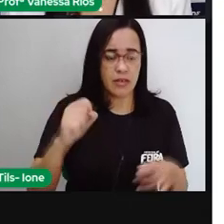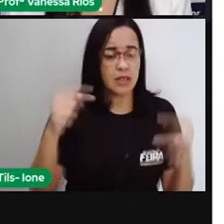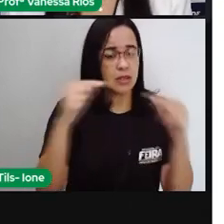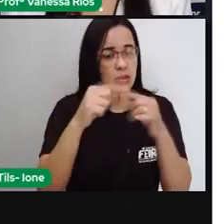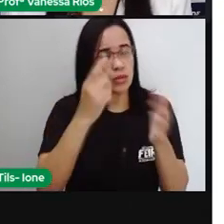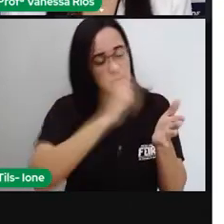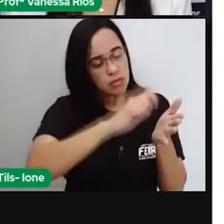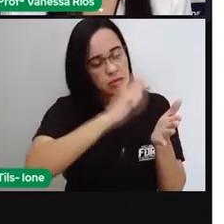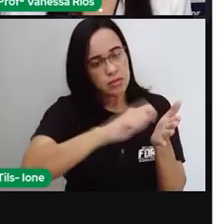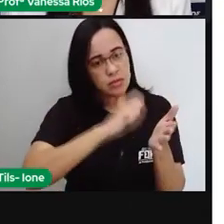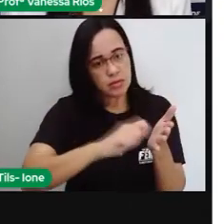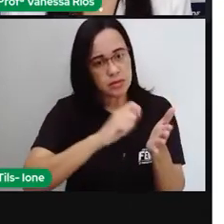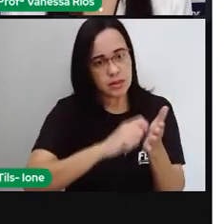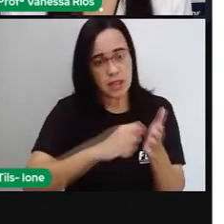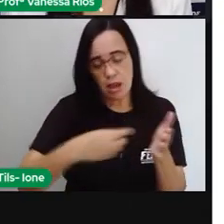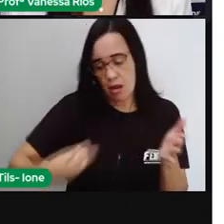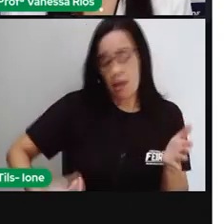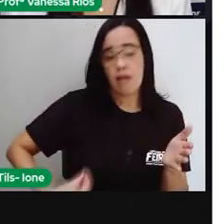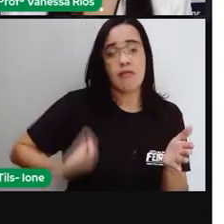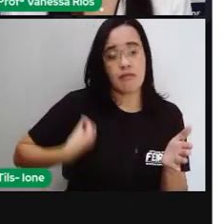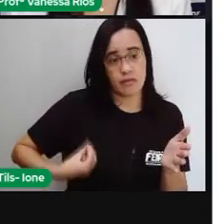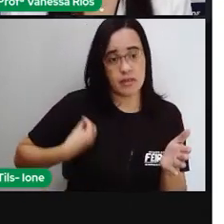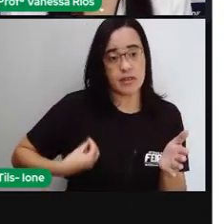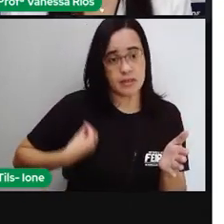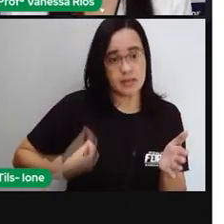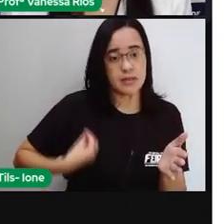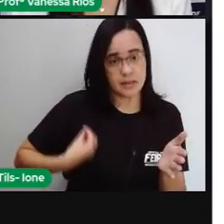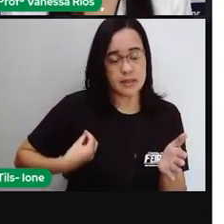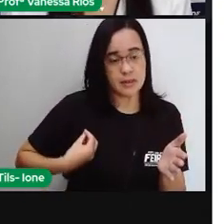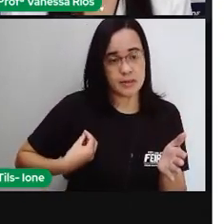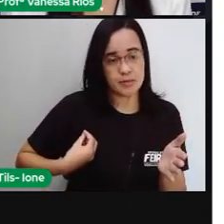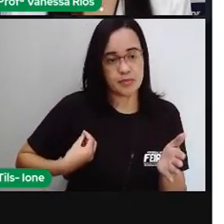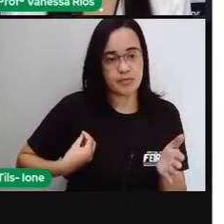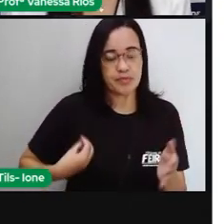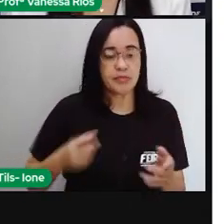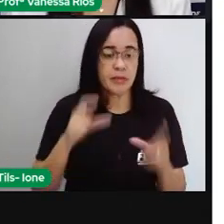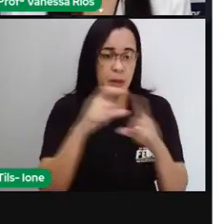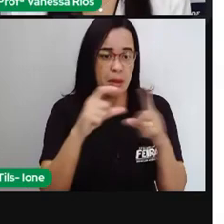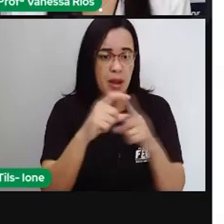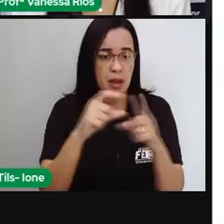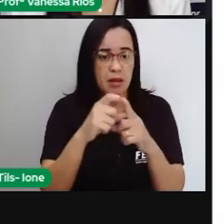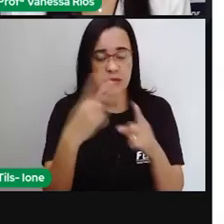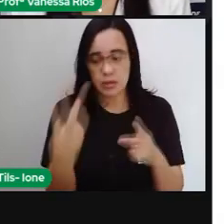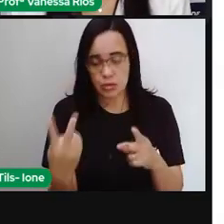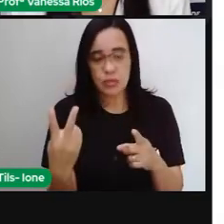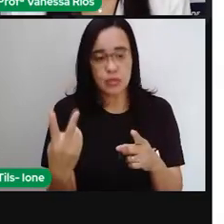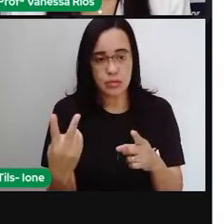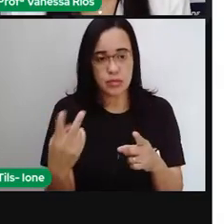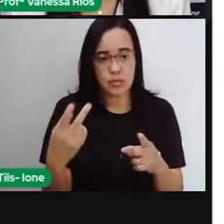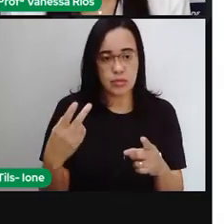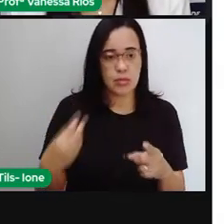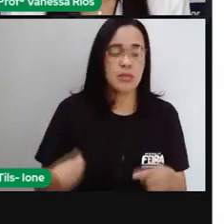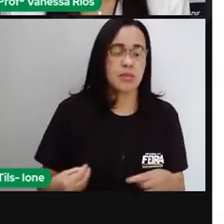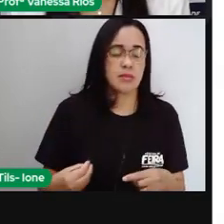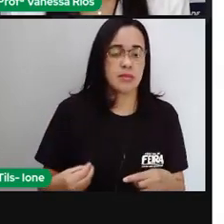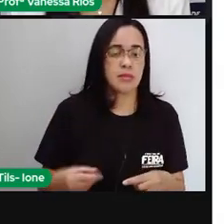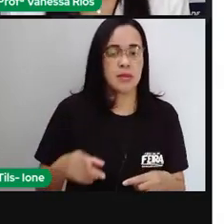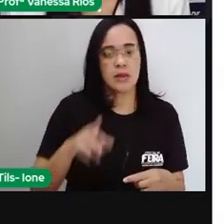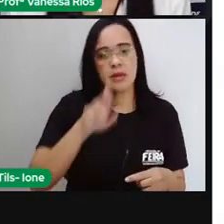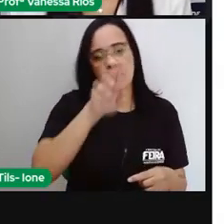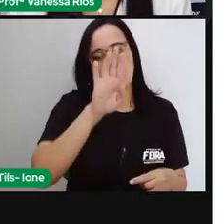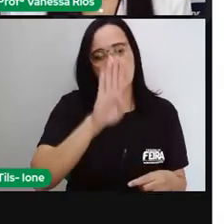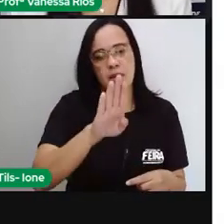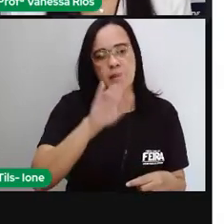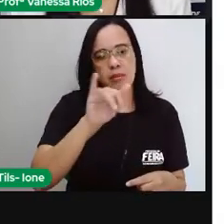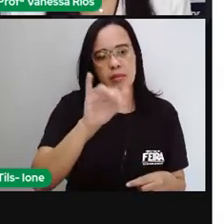Então, juntando aí esses dois termos, essas duas palavras se forma a palavra biografia.